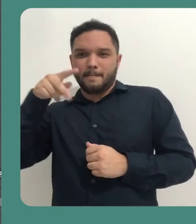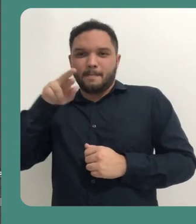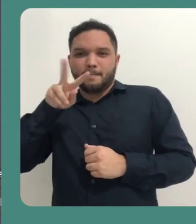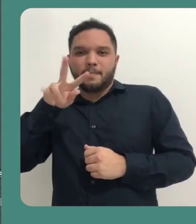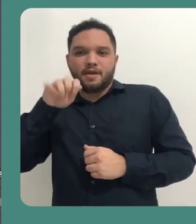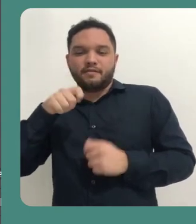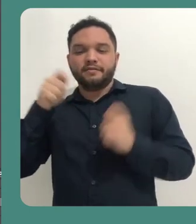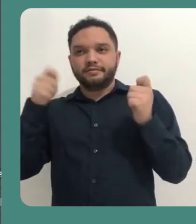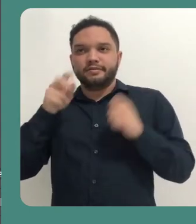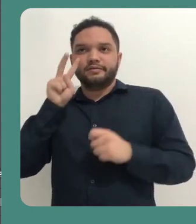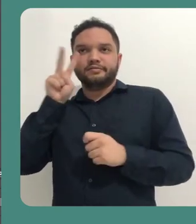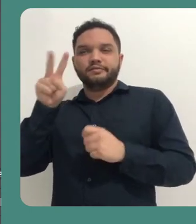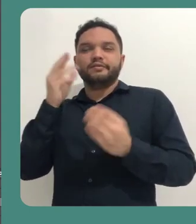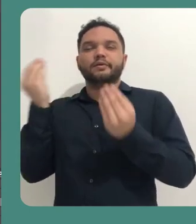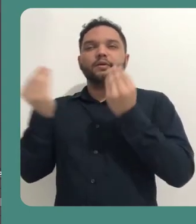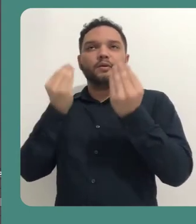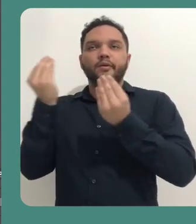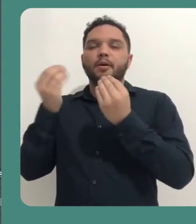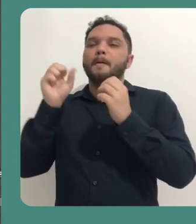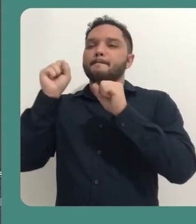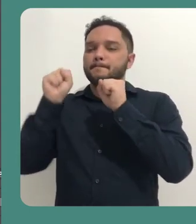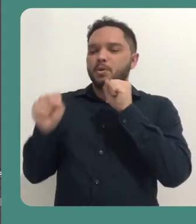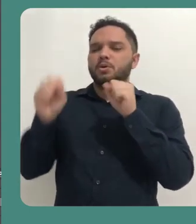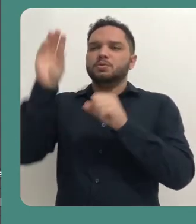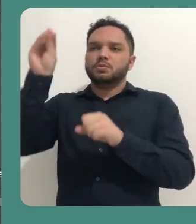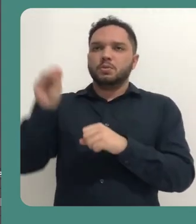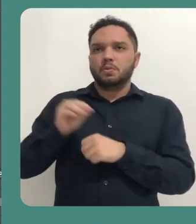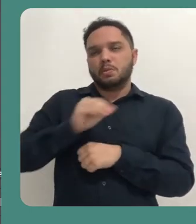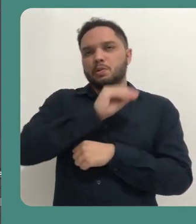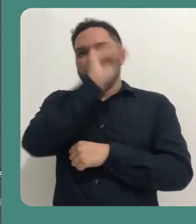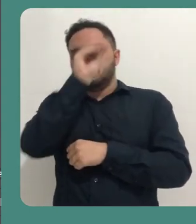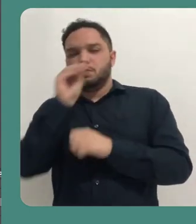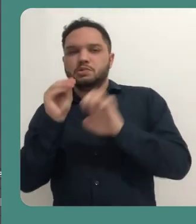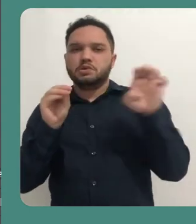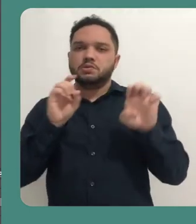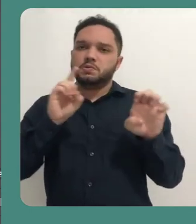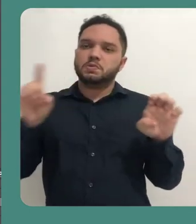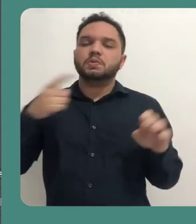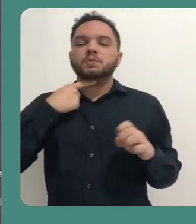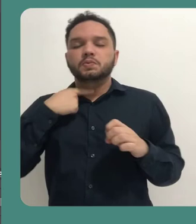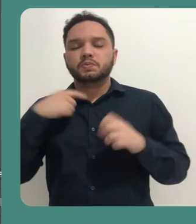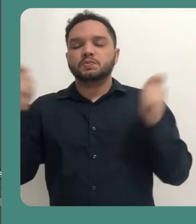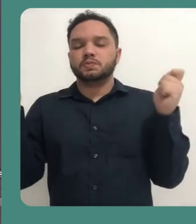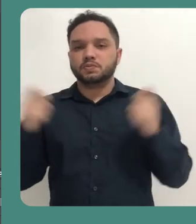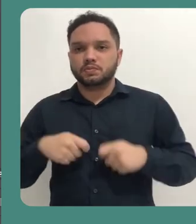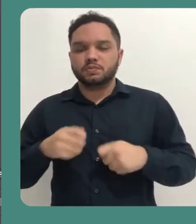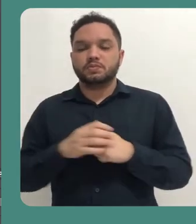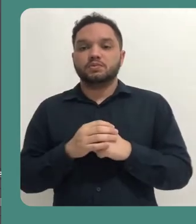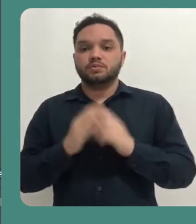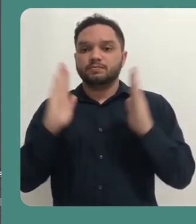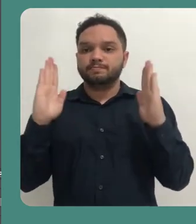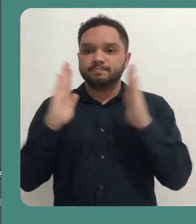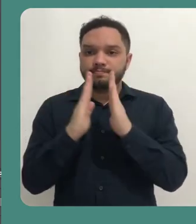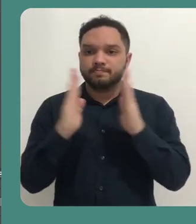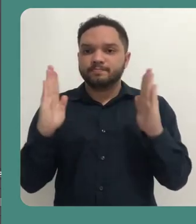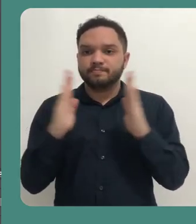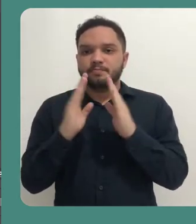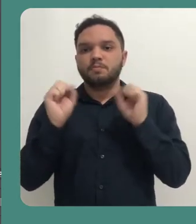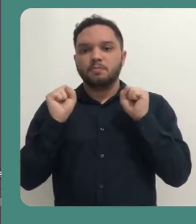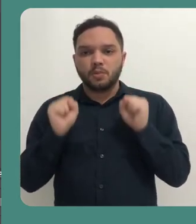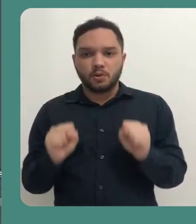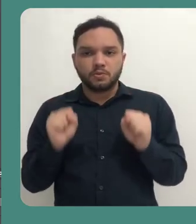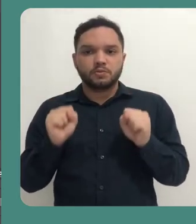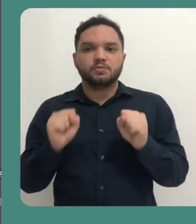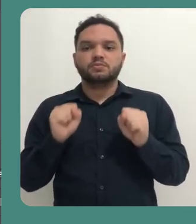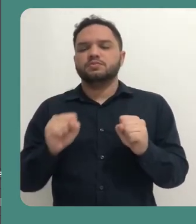na minha prévia, eu vejo a minha apresentação de slides, né, eu posso mover ela para a esquerda e para a direita, posso reduzir o